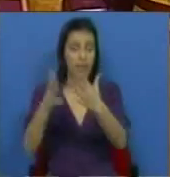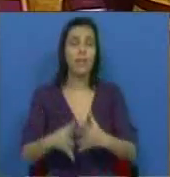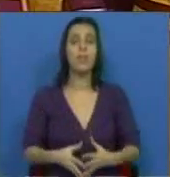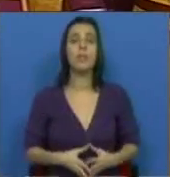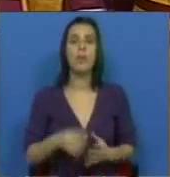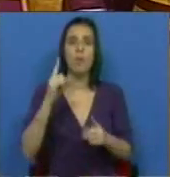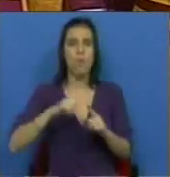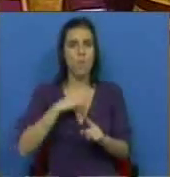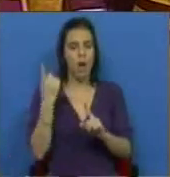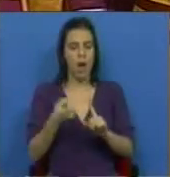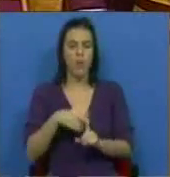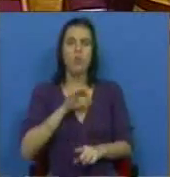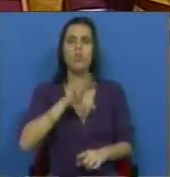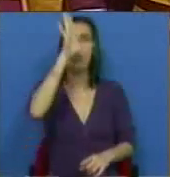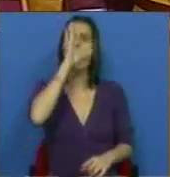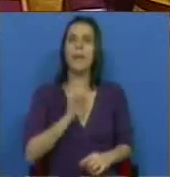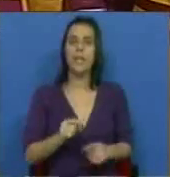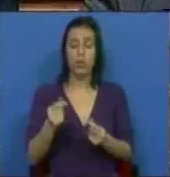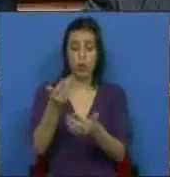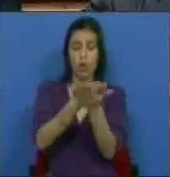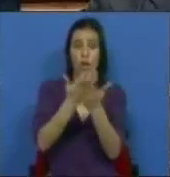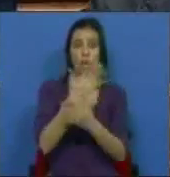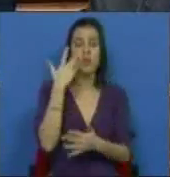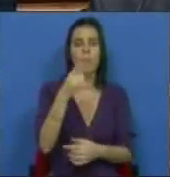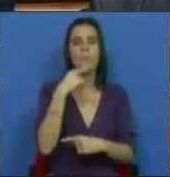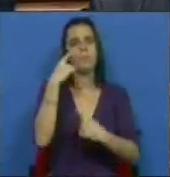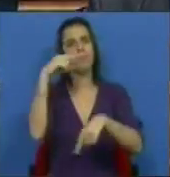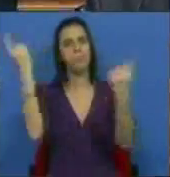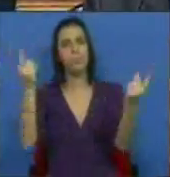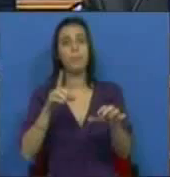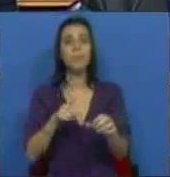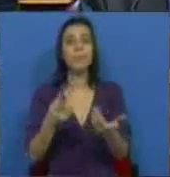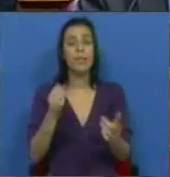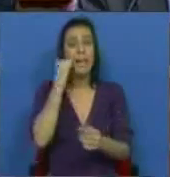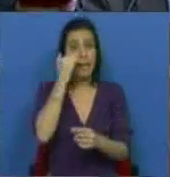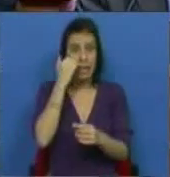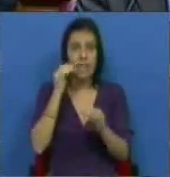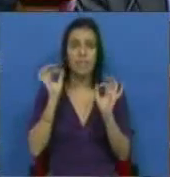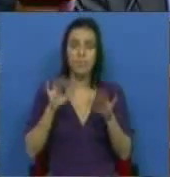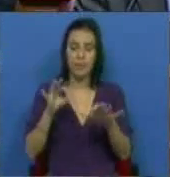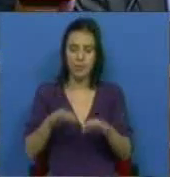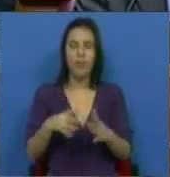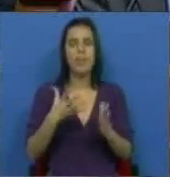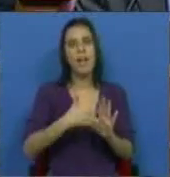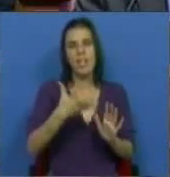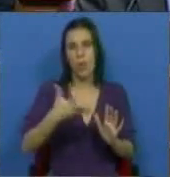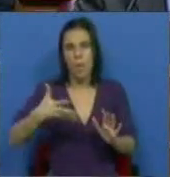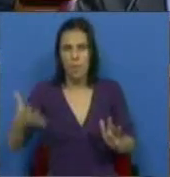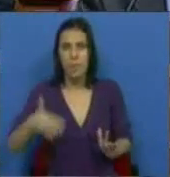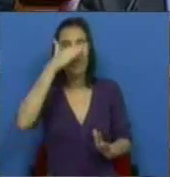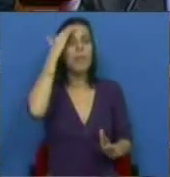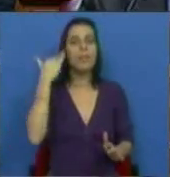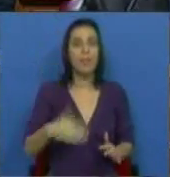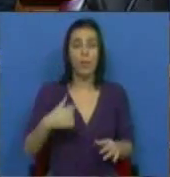Há um ano o Sr. Ministro dos Negócios Estrangeiros dizia ao país que a saída da crise ia ser complexa e